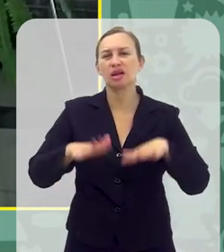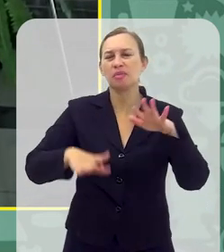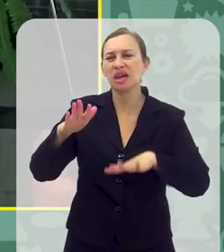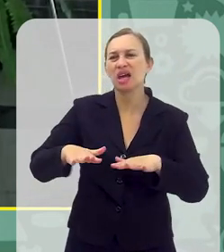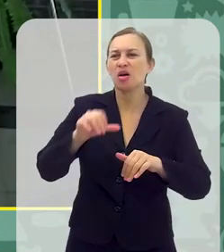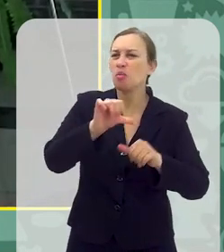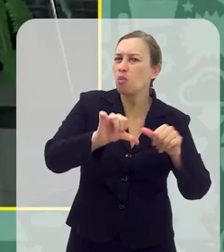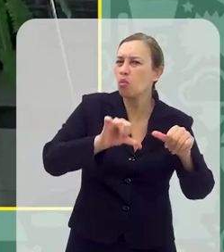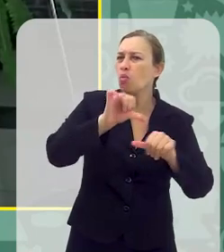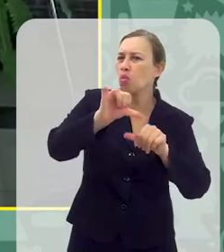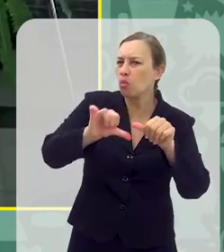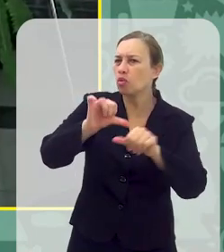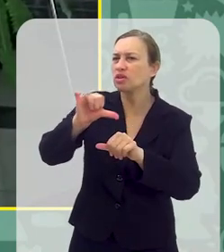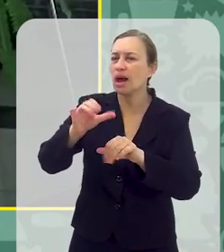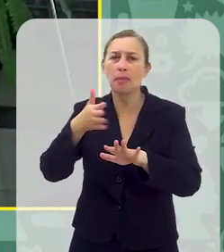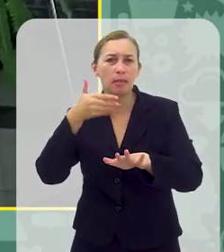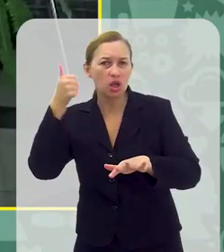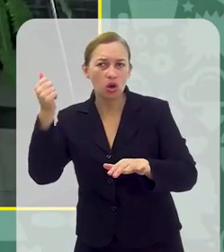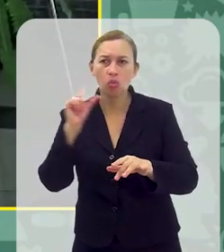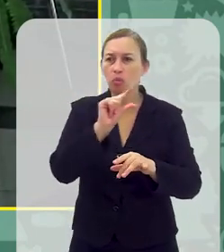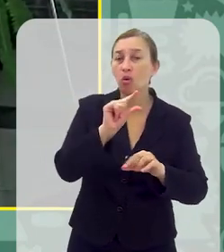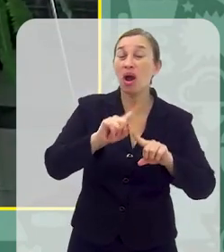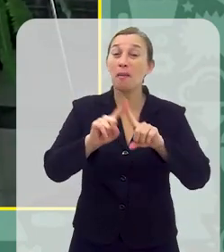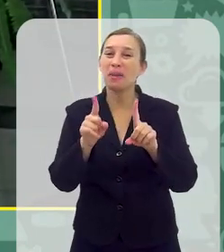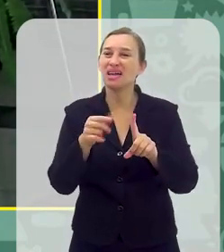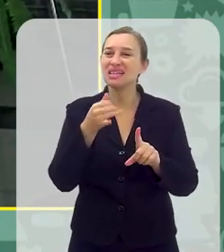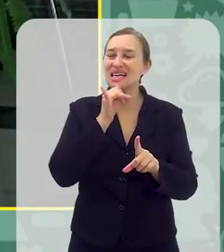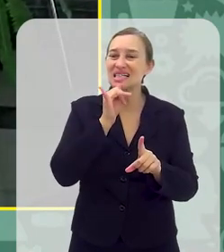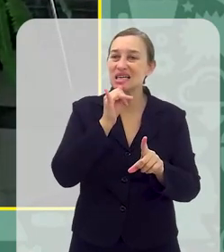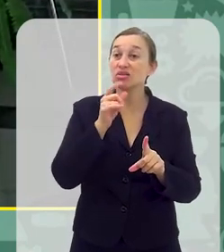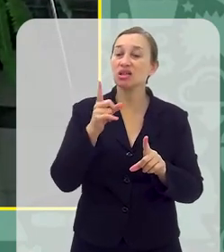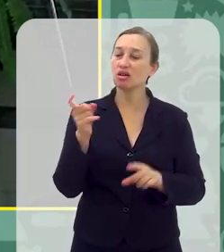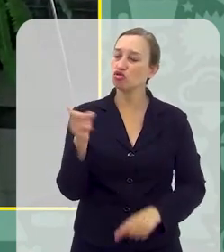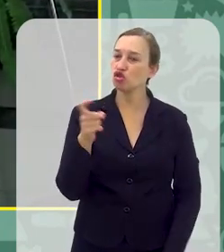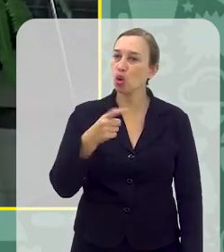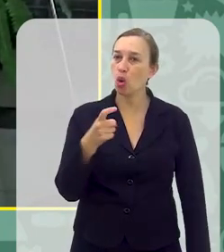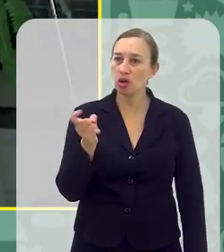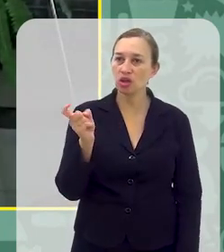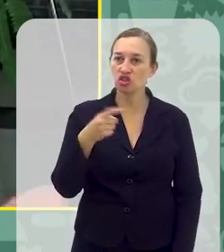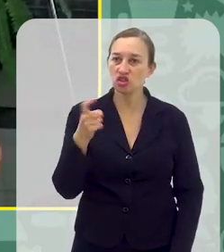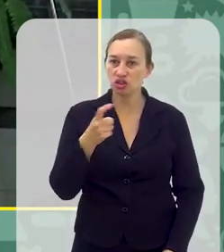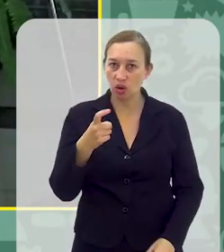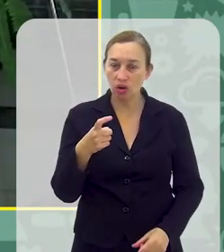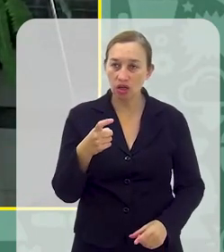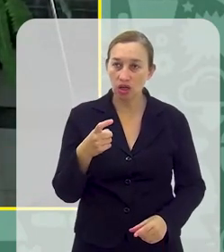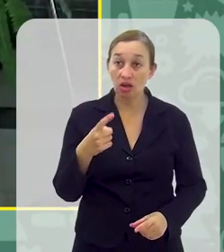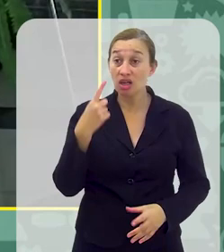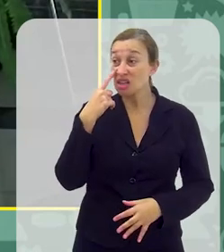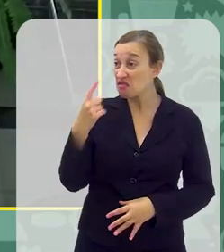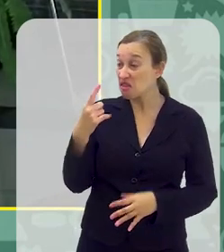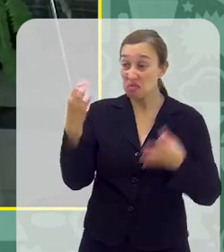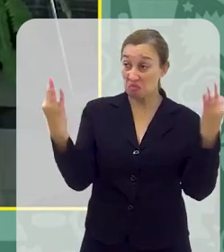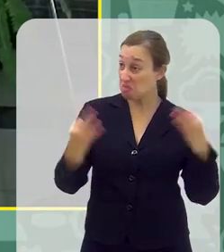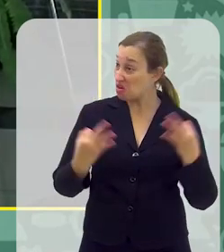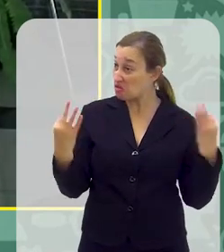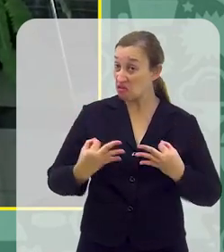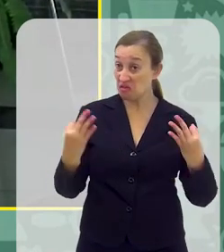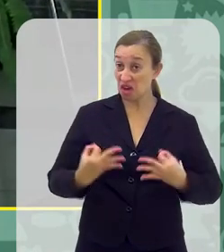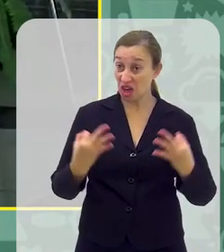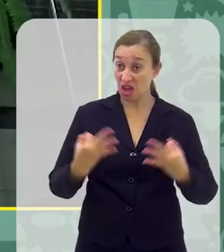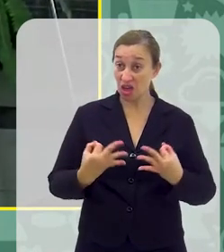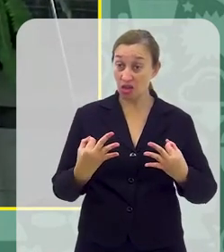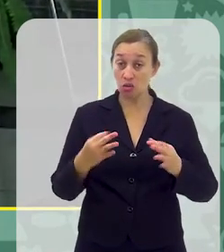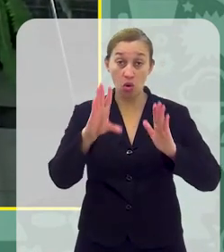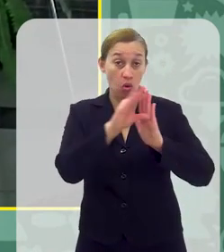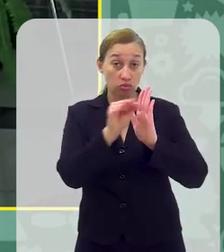E aí eles começaram A mudar até Algoritmos Para tentar melhorar isso Mas você tem Por exemplo O TikTok Que tem um algoritmo Tão perfeito Para